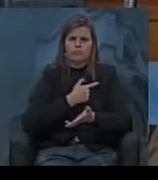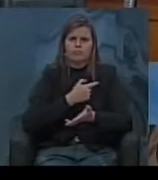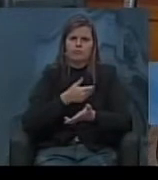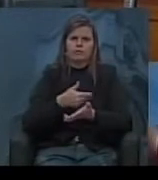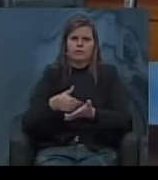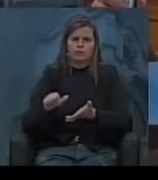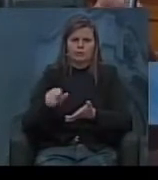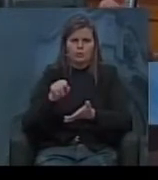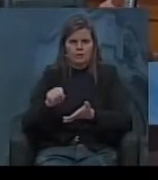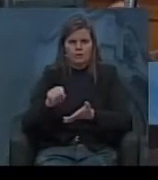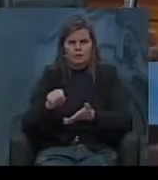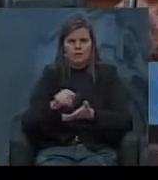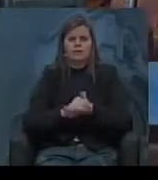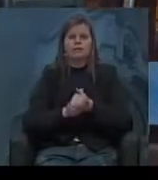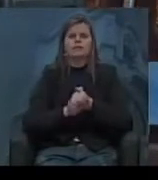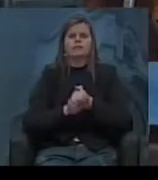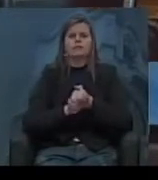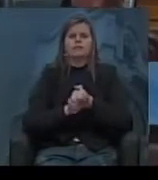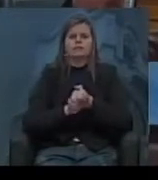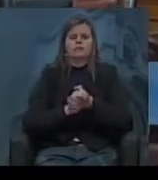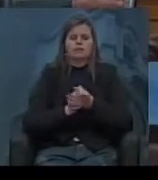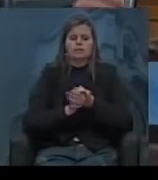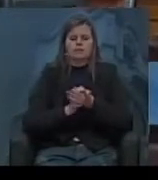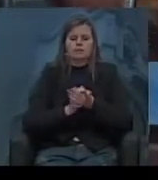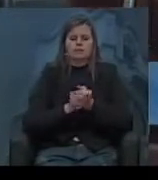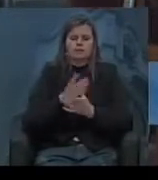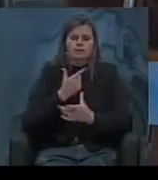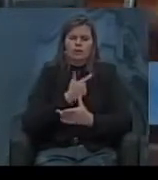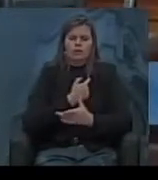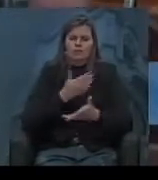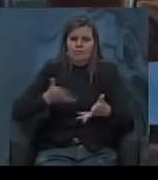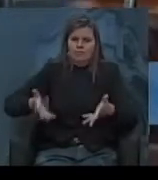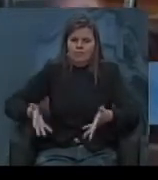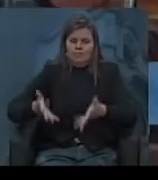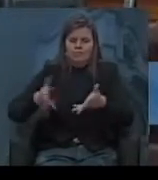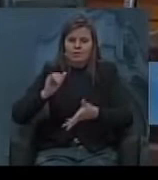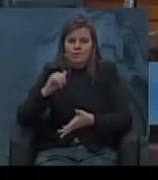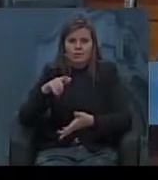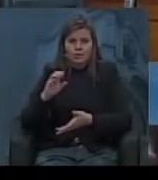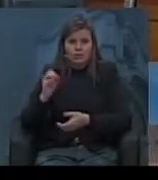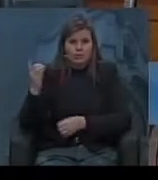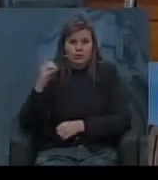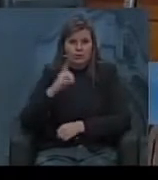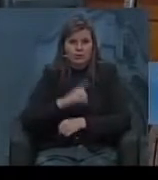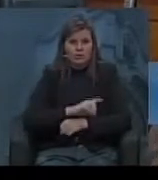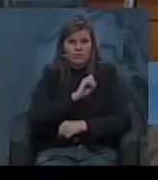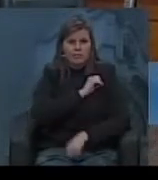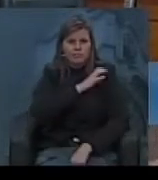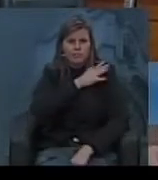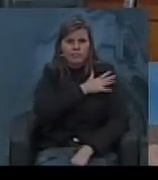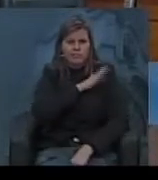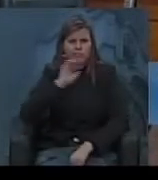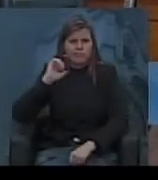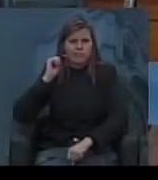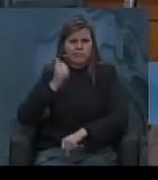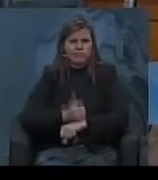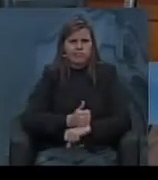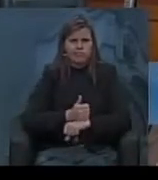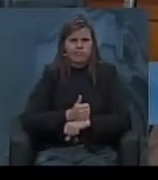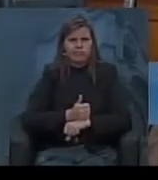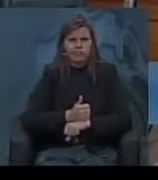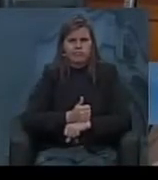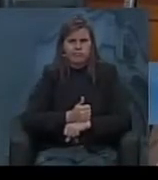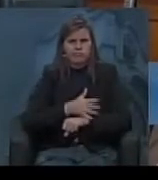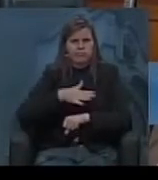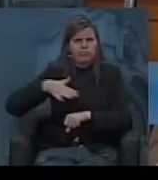Getúlio Vargas inspirou tanto o Jango que quando ele caiu no dia que o golpe militar levado pelo exército